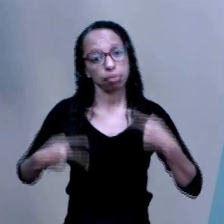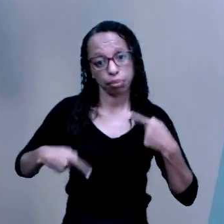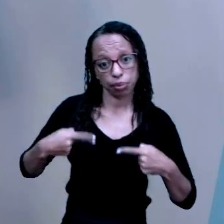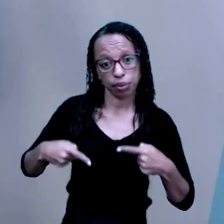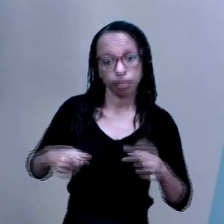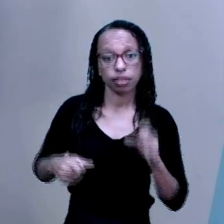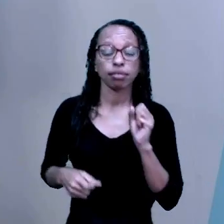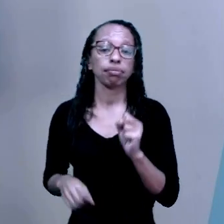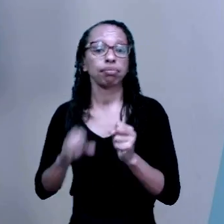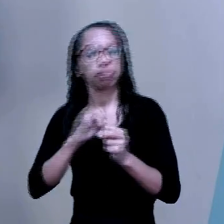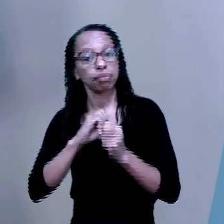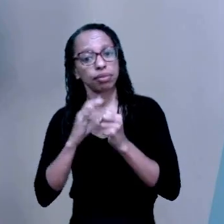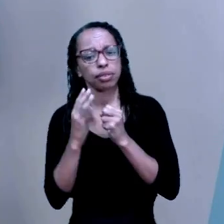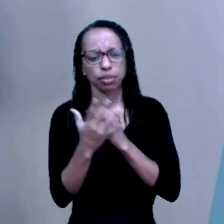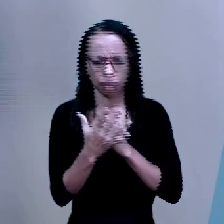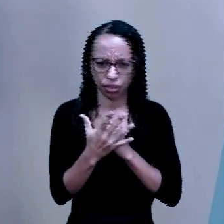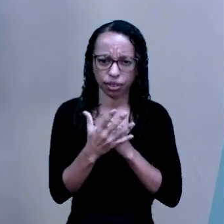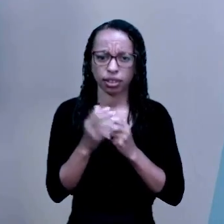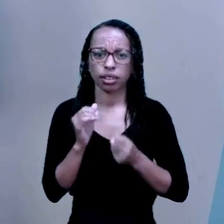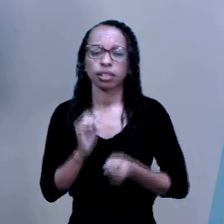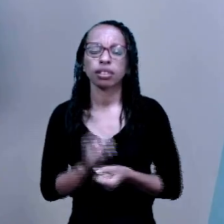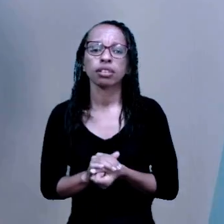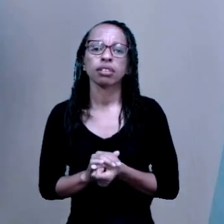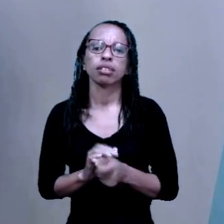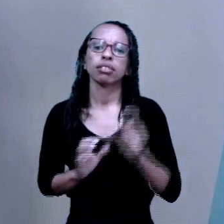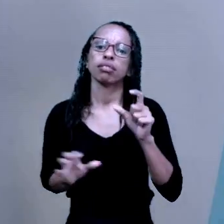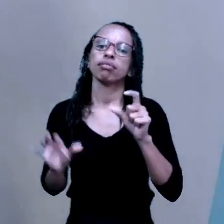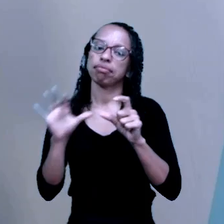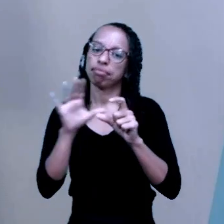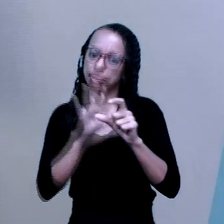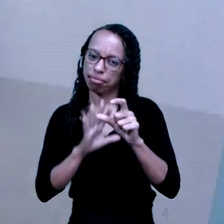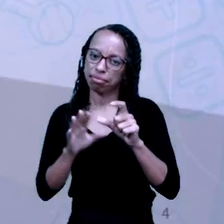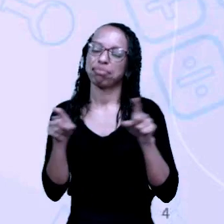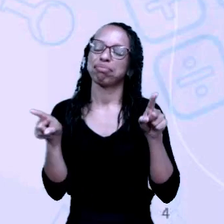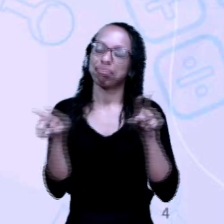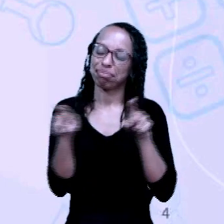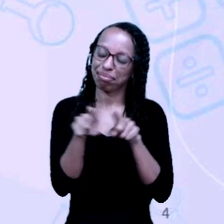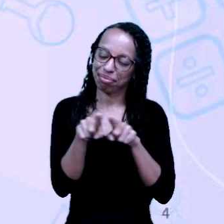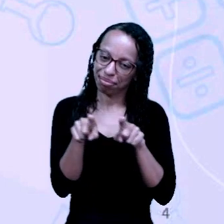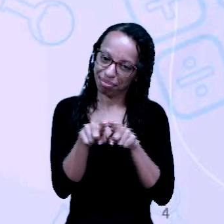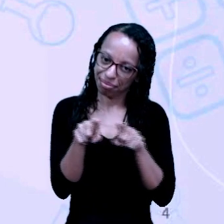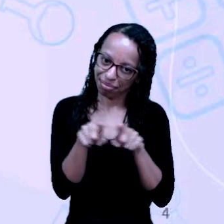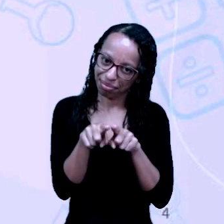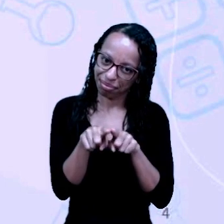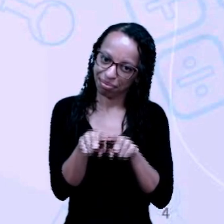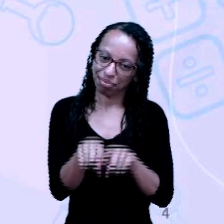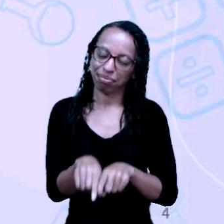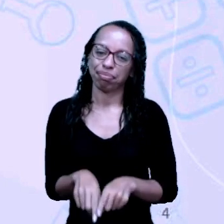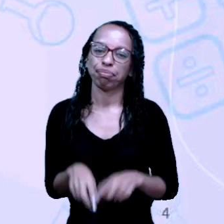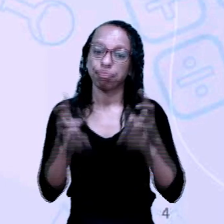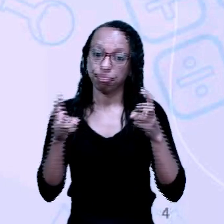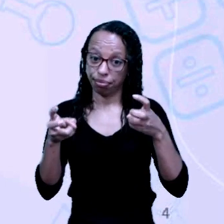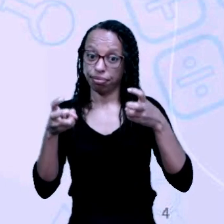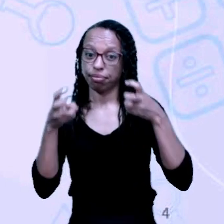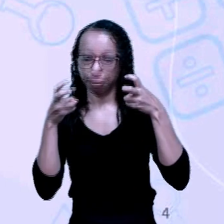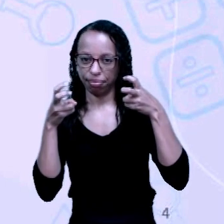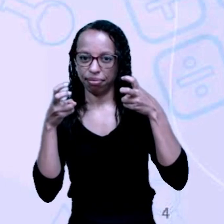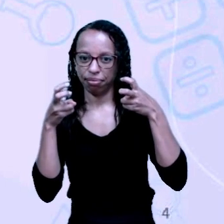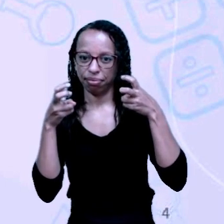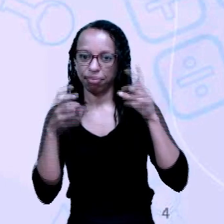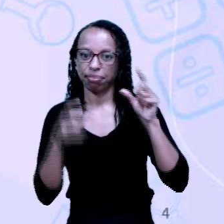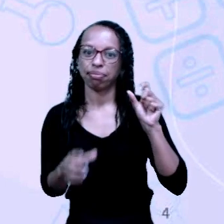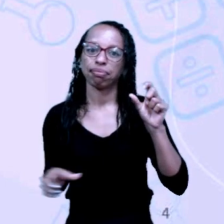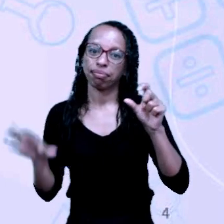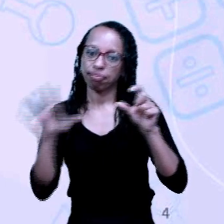Com uma charge, isso também vai ser semelhante. Vamos olhar aqui de novo na tela? Observem que, aqui, eu faço